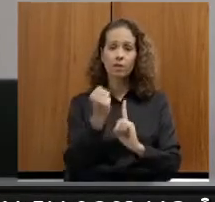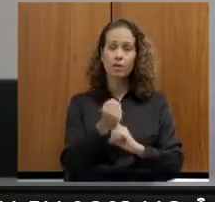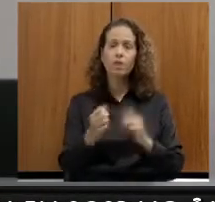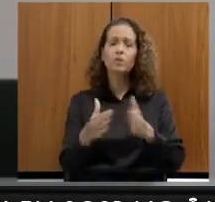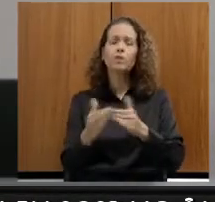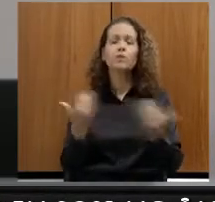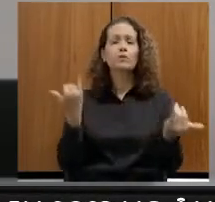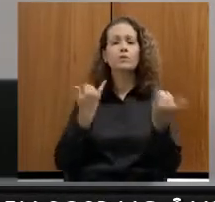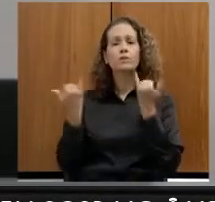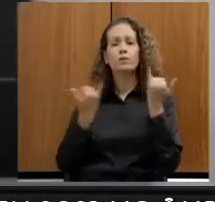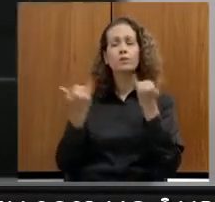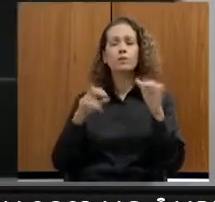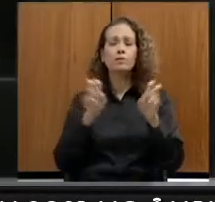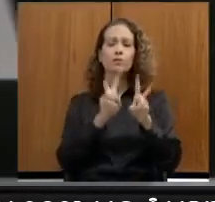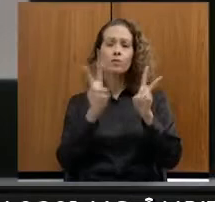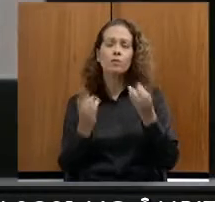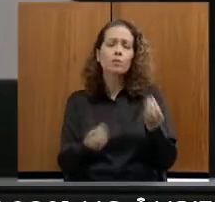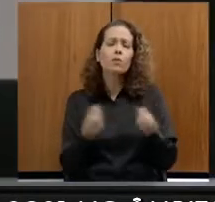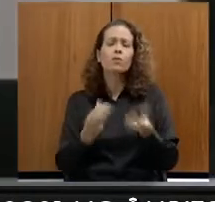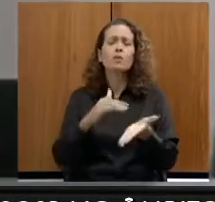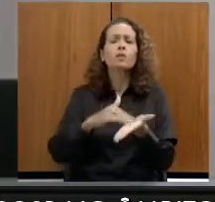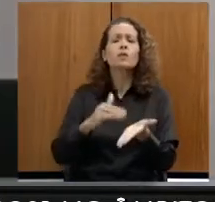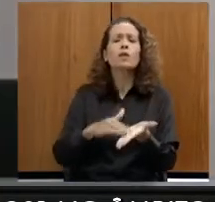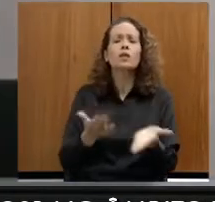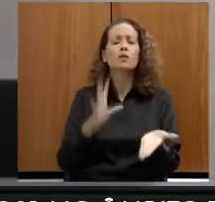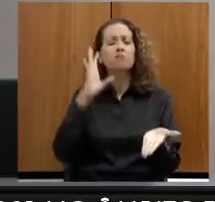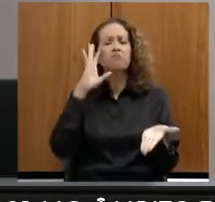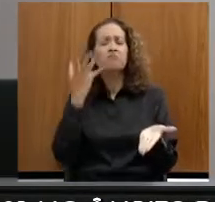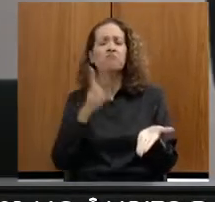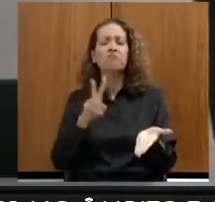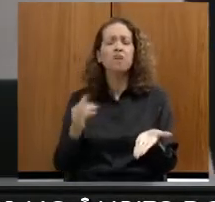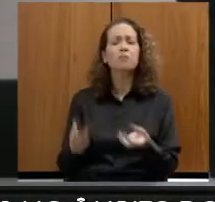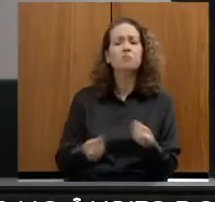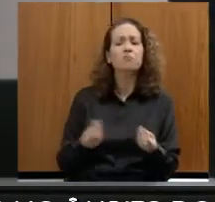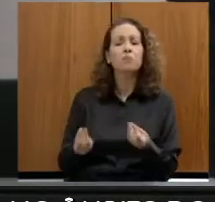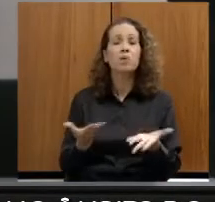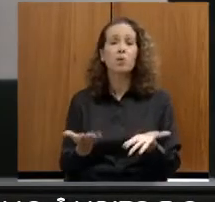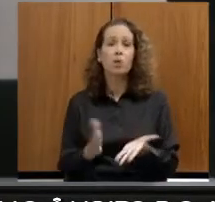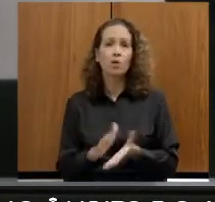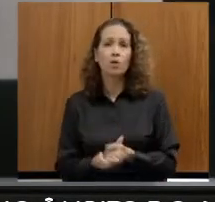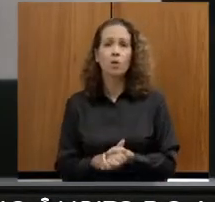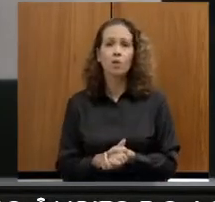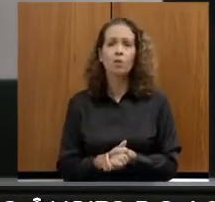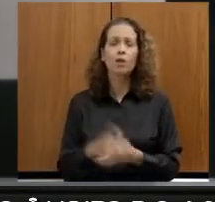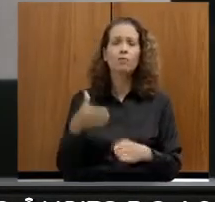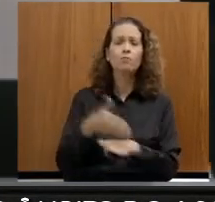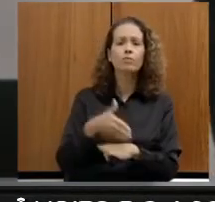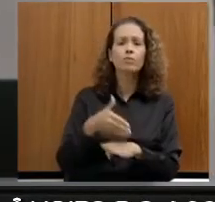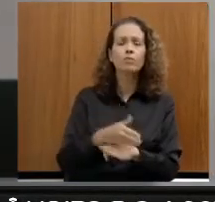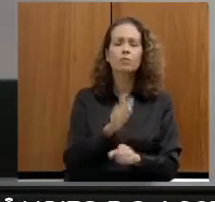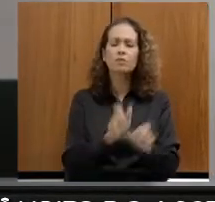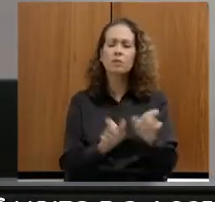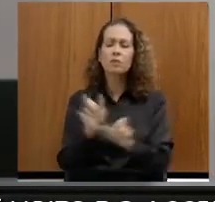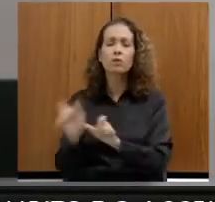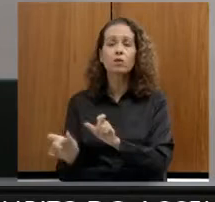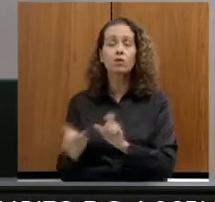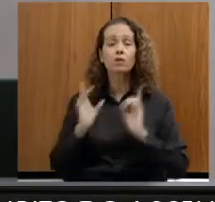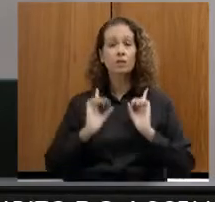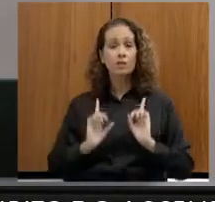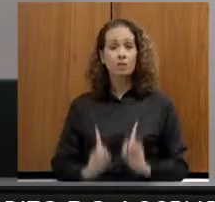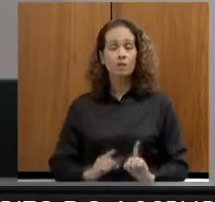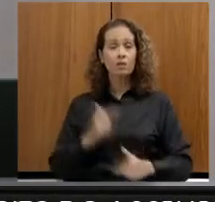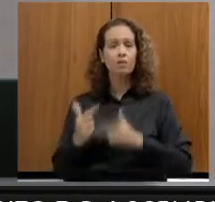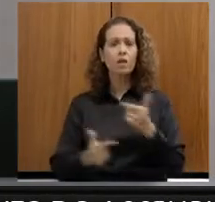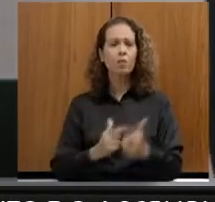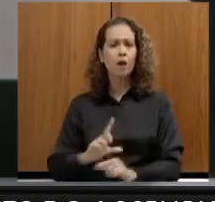Pedido de informações sobre como a Secretaria pretende enfrentar a baixa inserção das pessoas com deficiência no mercado de